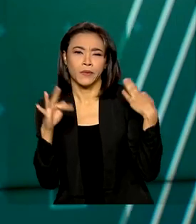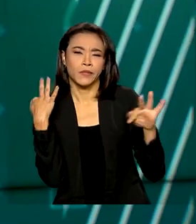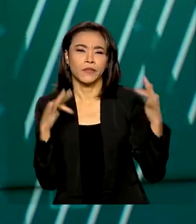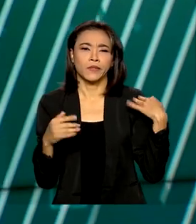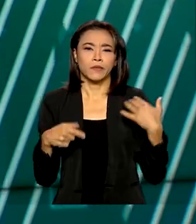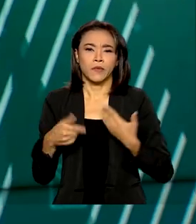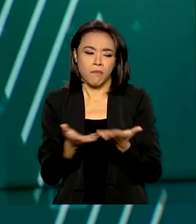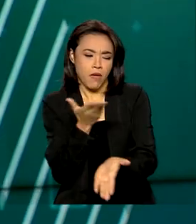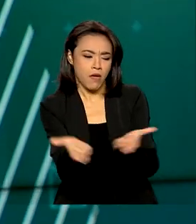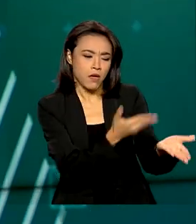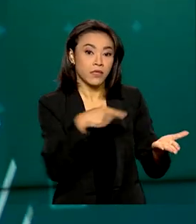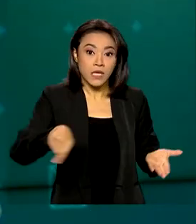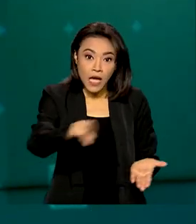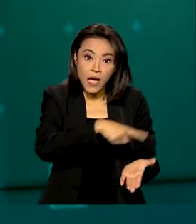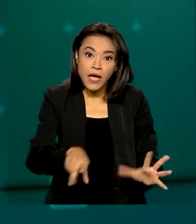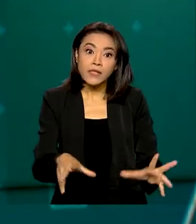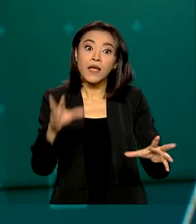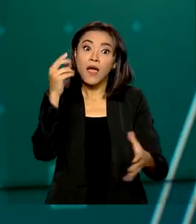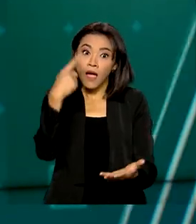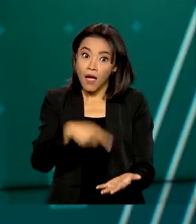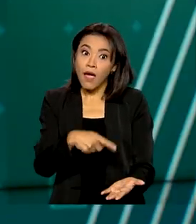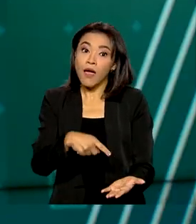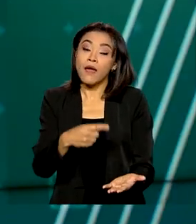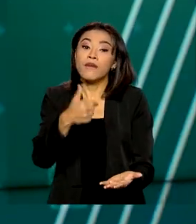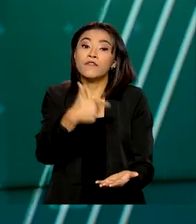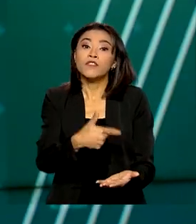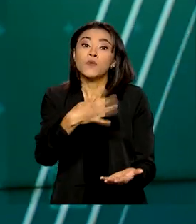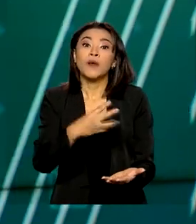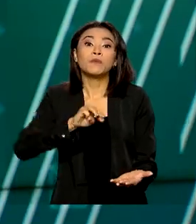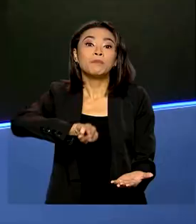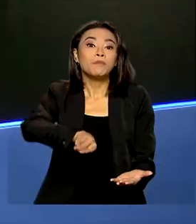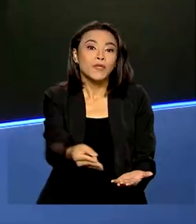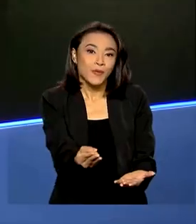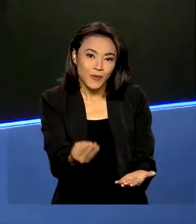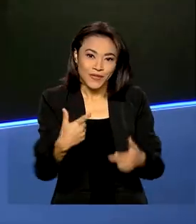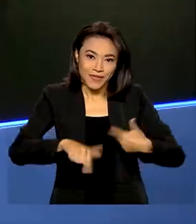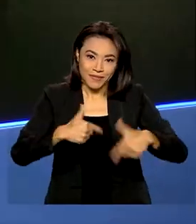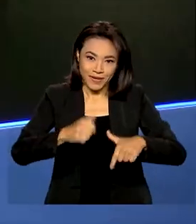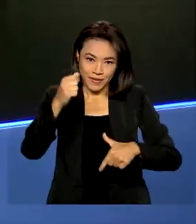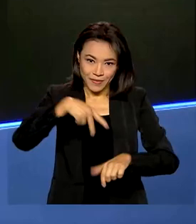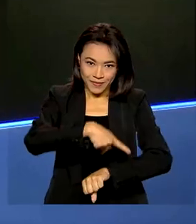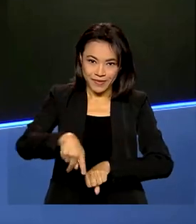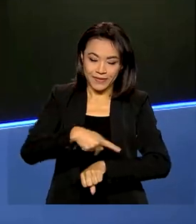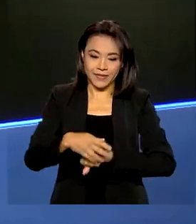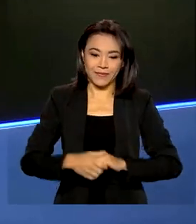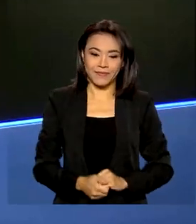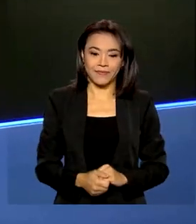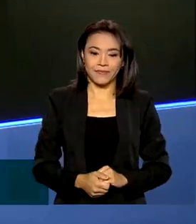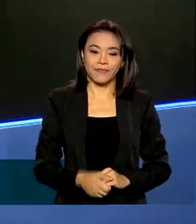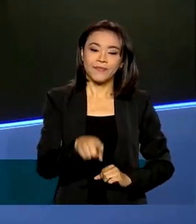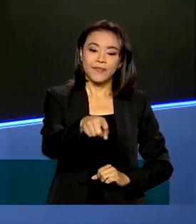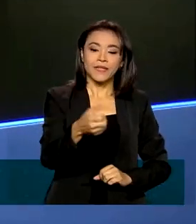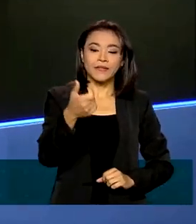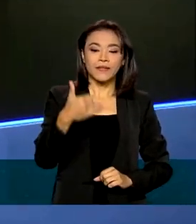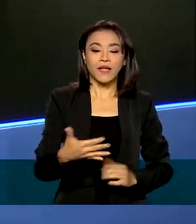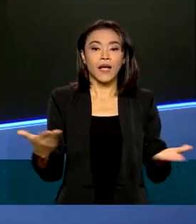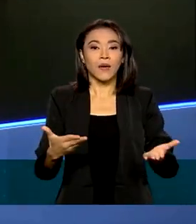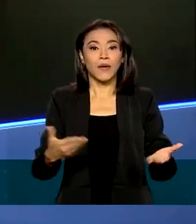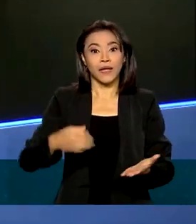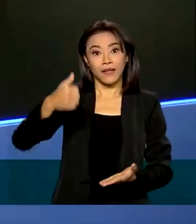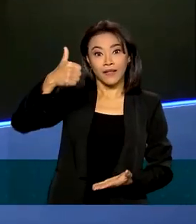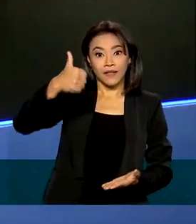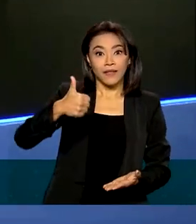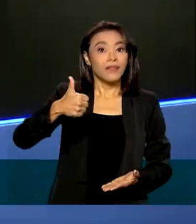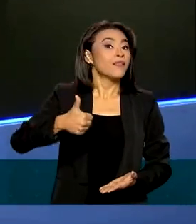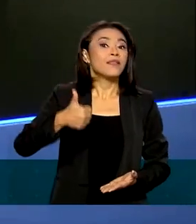setor responsável por 24 milhões de empregos formais no país. Passamos agora, pouco, de 13ª para a 10ª economia do mundo.